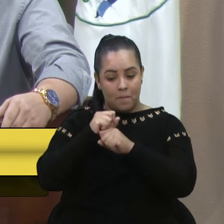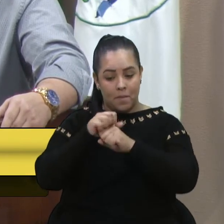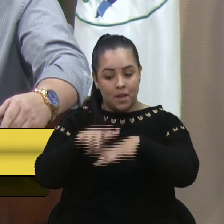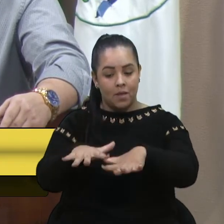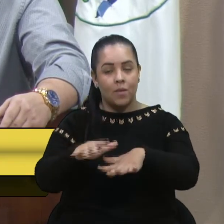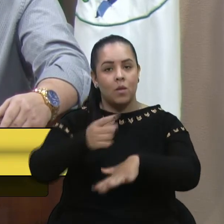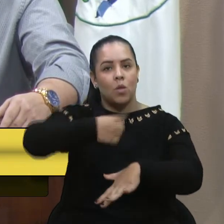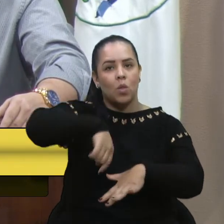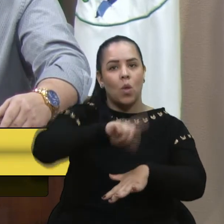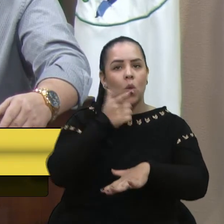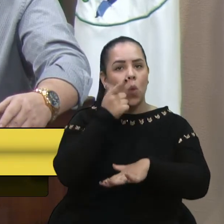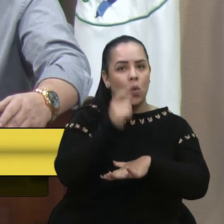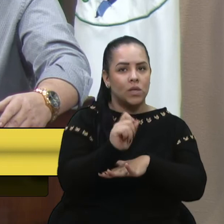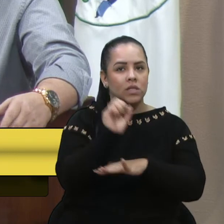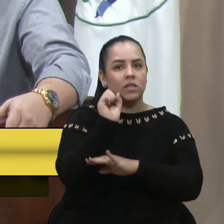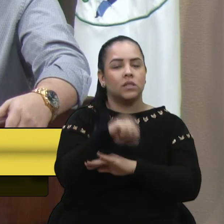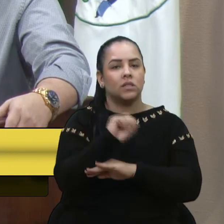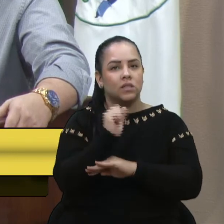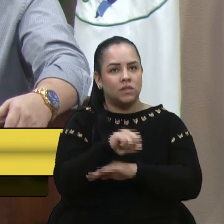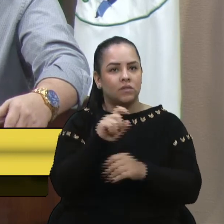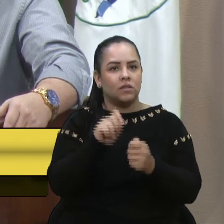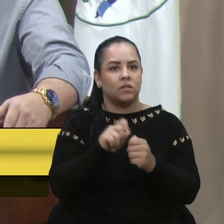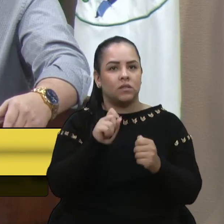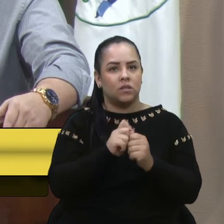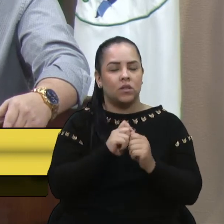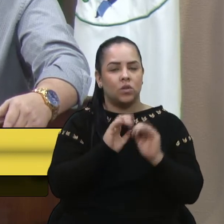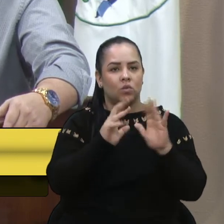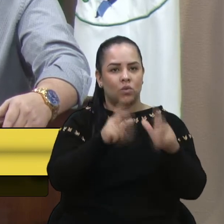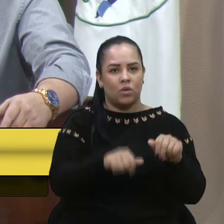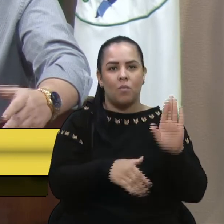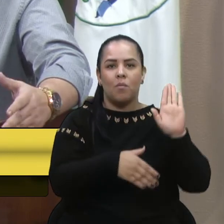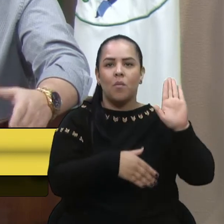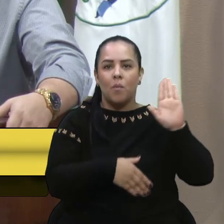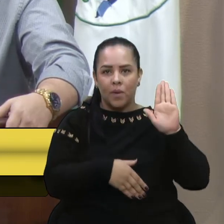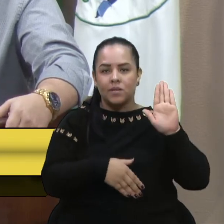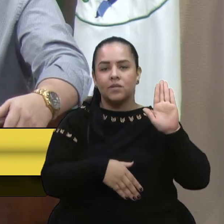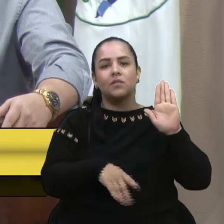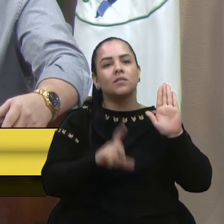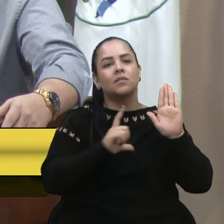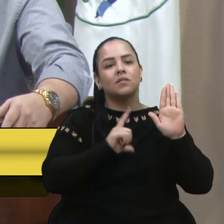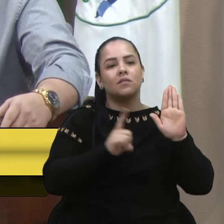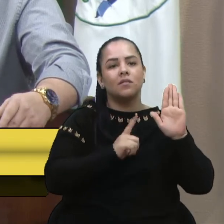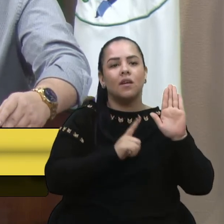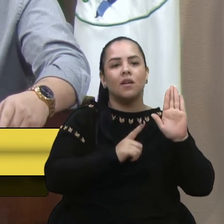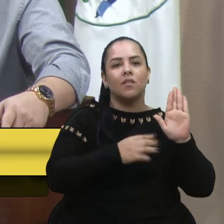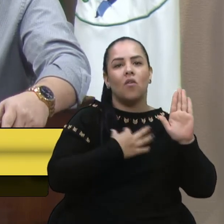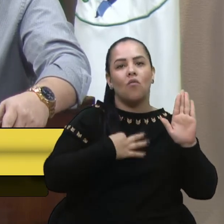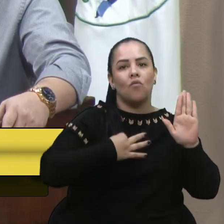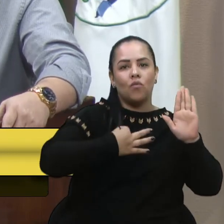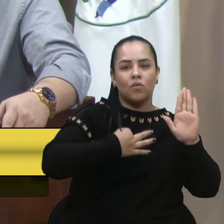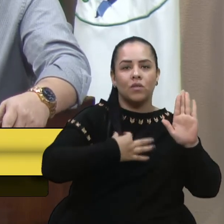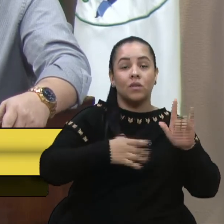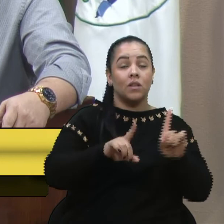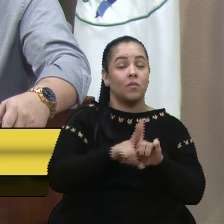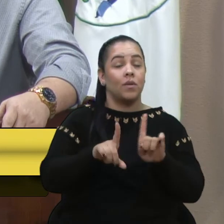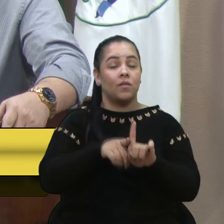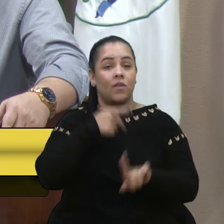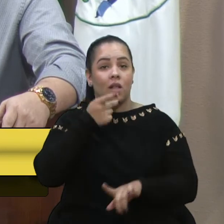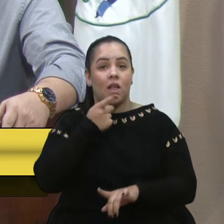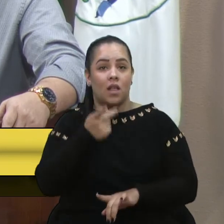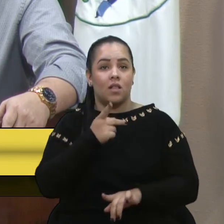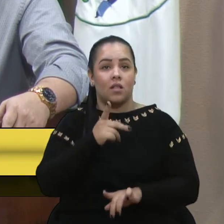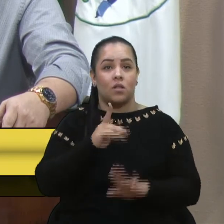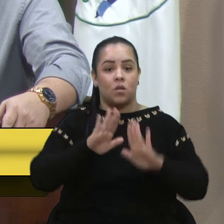gente consiga sim cumprir com as nossas promessas de campanha. E também falar aqui sobre as escolinhas, ter uma manifestação